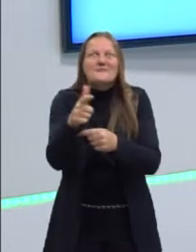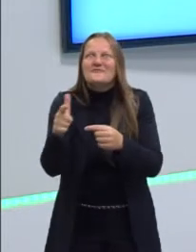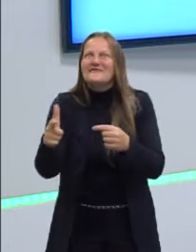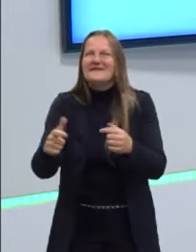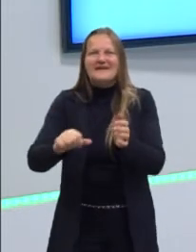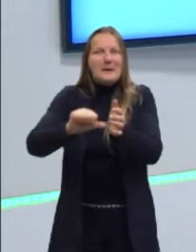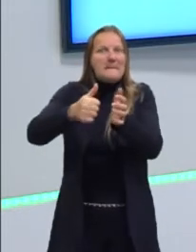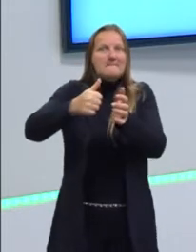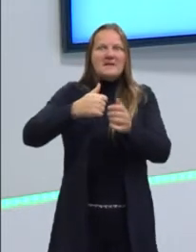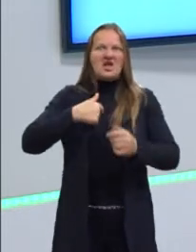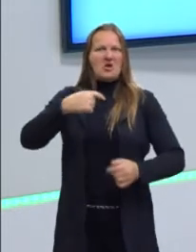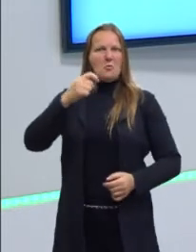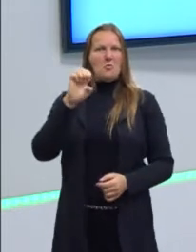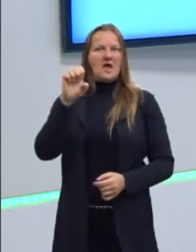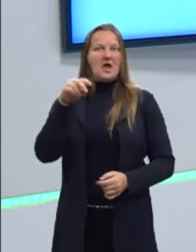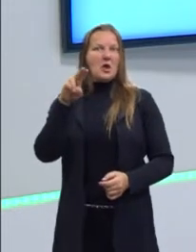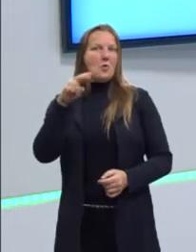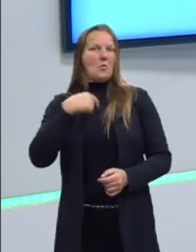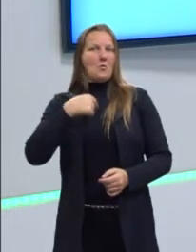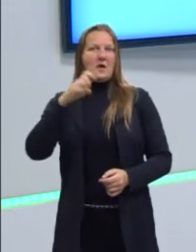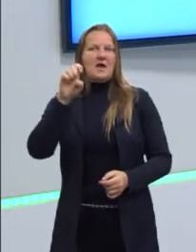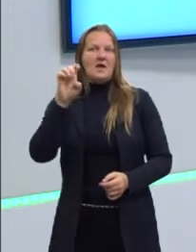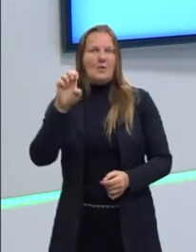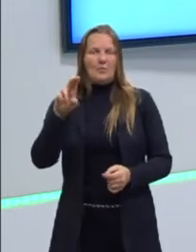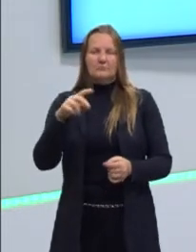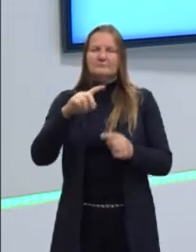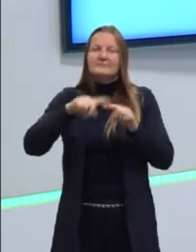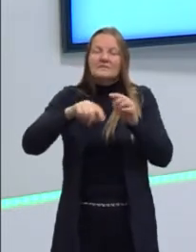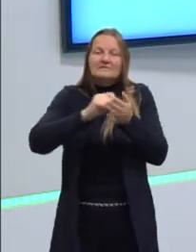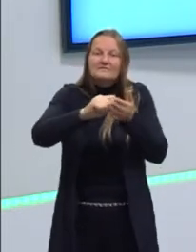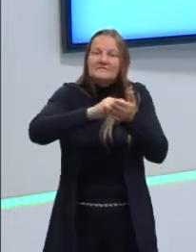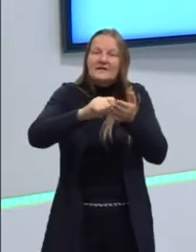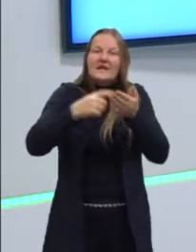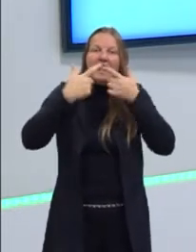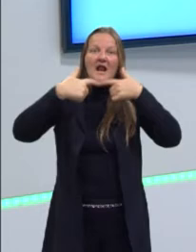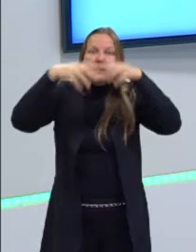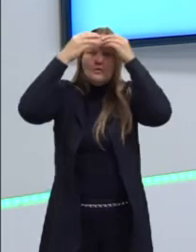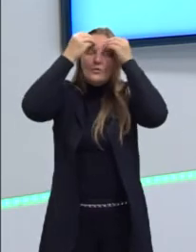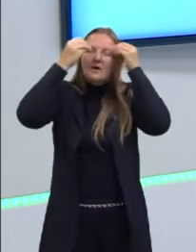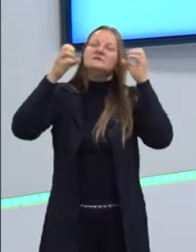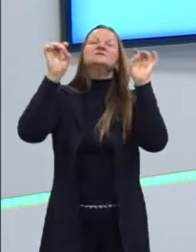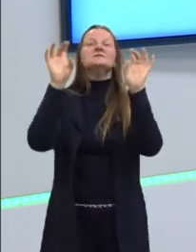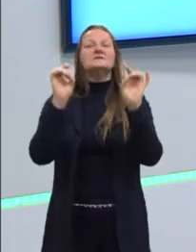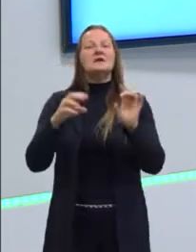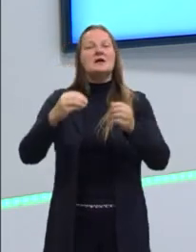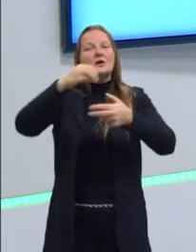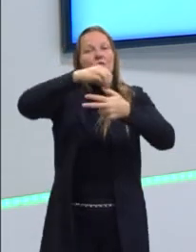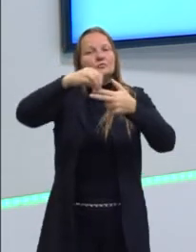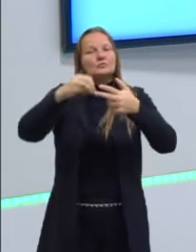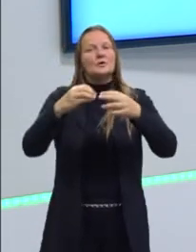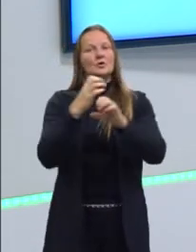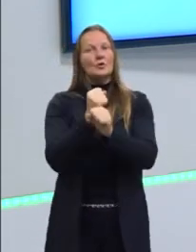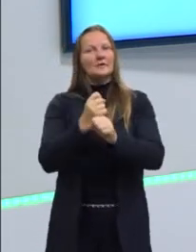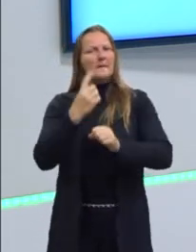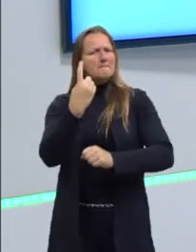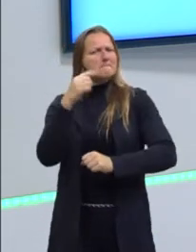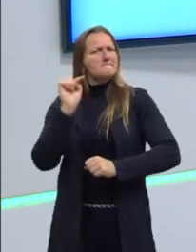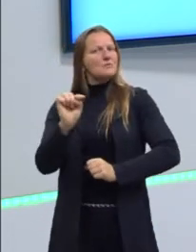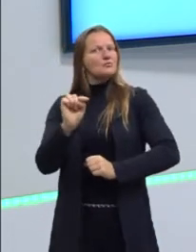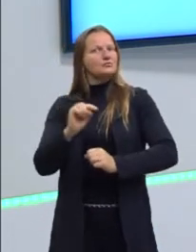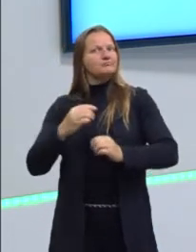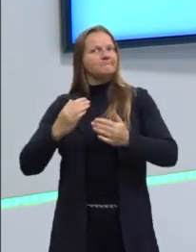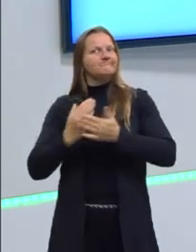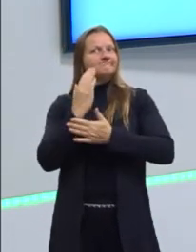Mas não é só disso que essa linguagem específica para a redação Nota 1000 vai tratar.